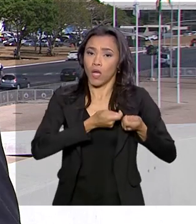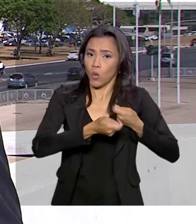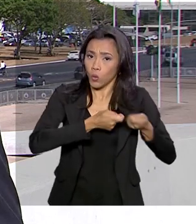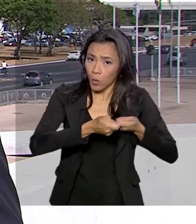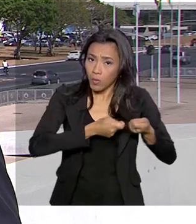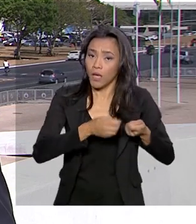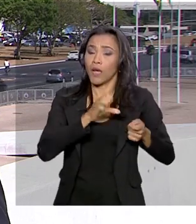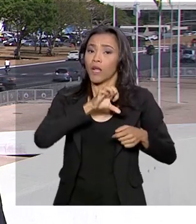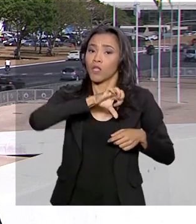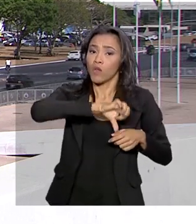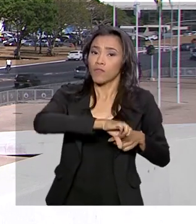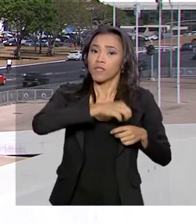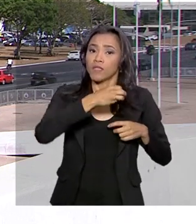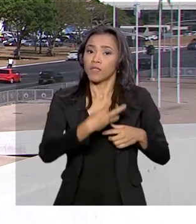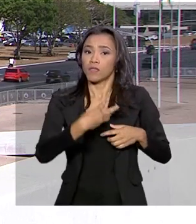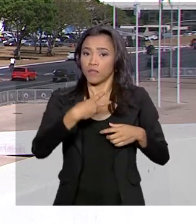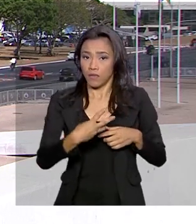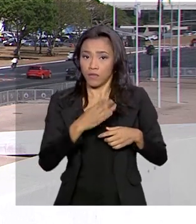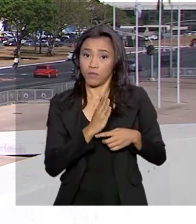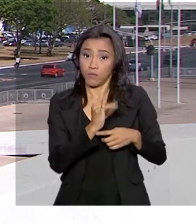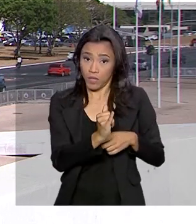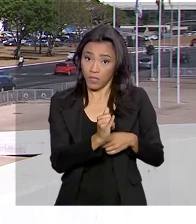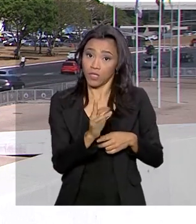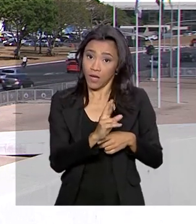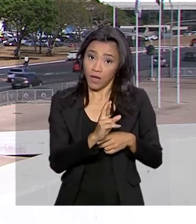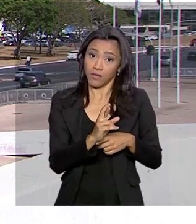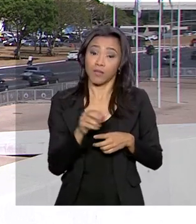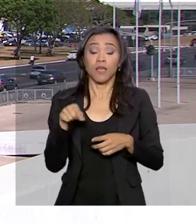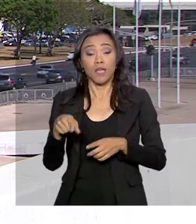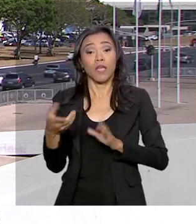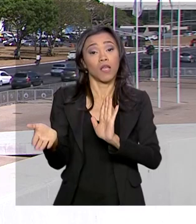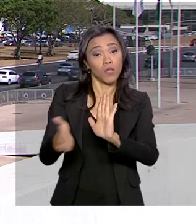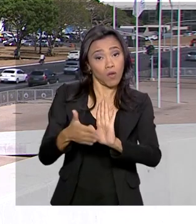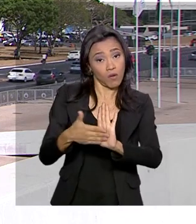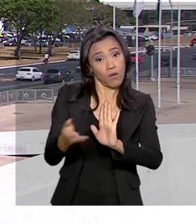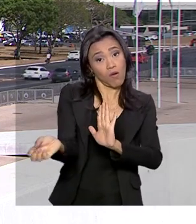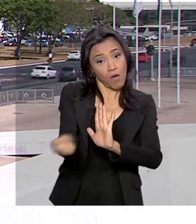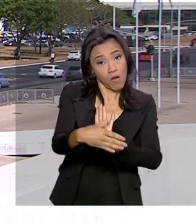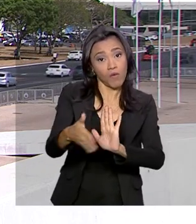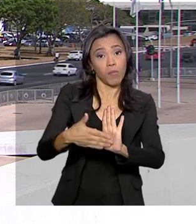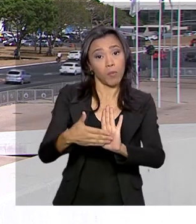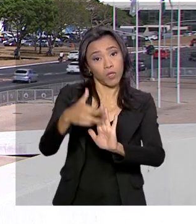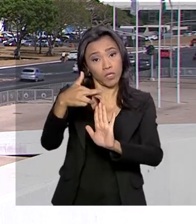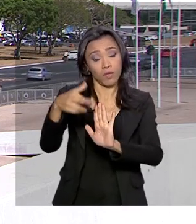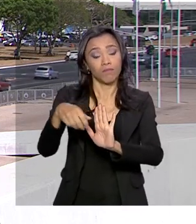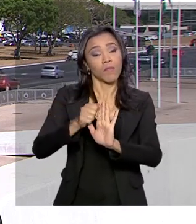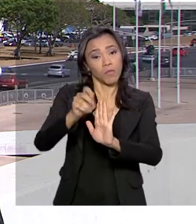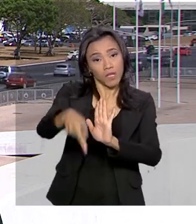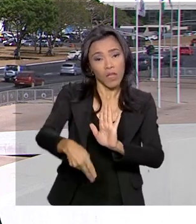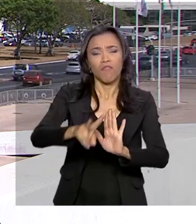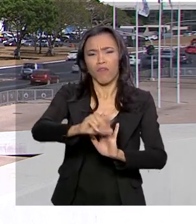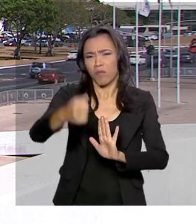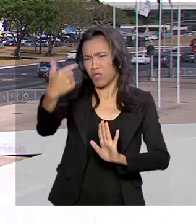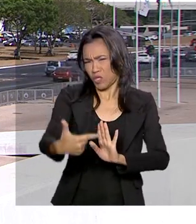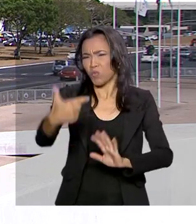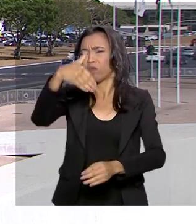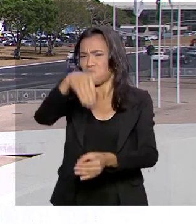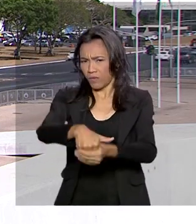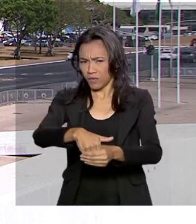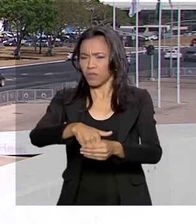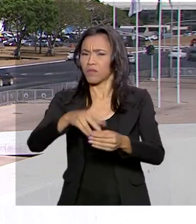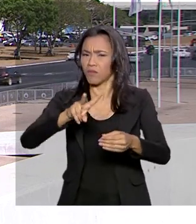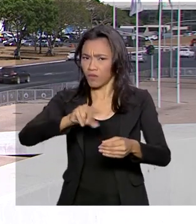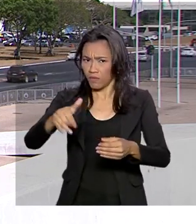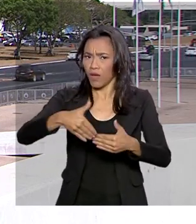933 bilhões de reais. E a nova Previdência ainda vai passar por uma votação em segundo turno, que deve acontecer